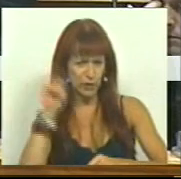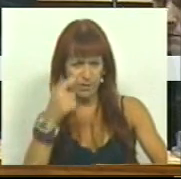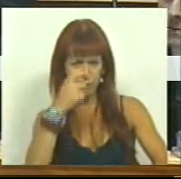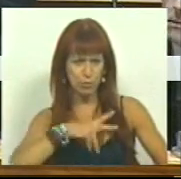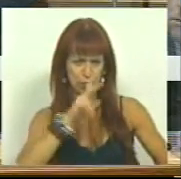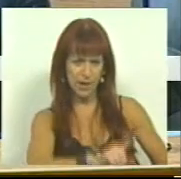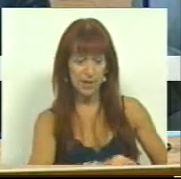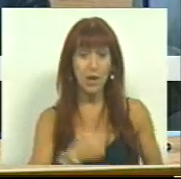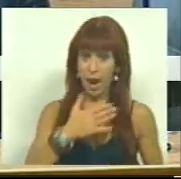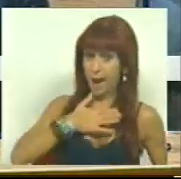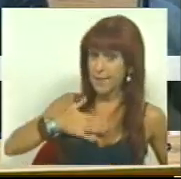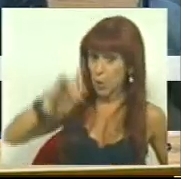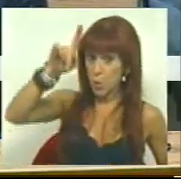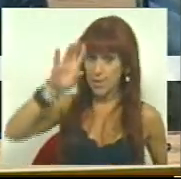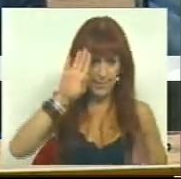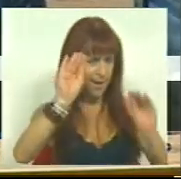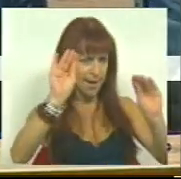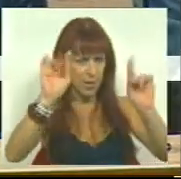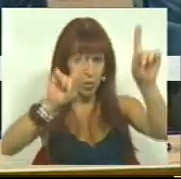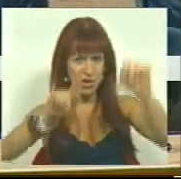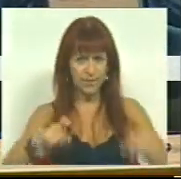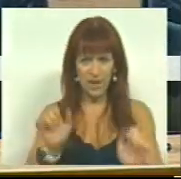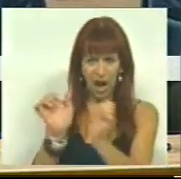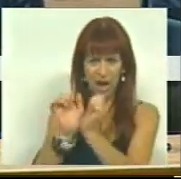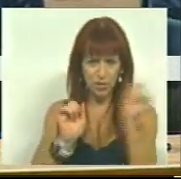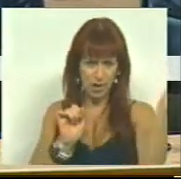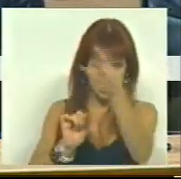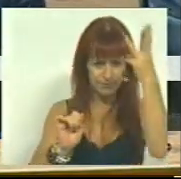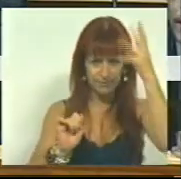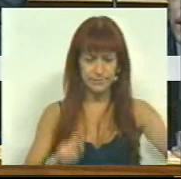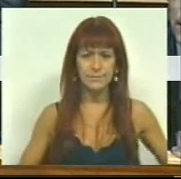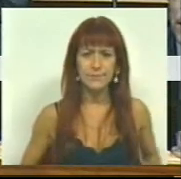portugueses à saúde, à educação, à segurança social.